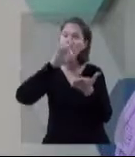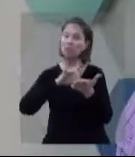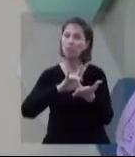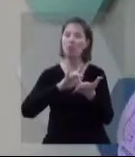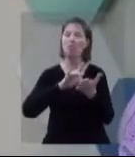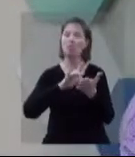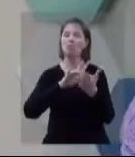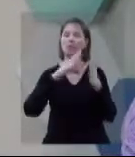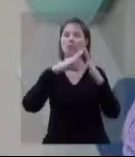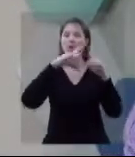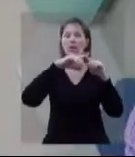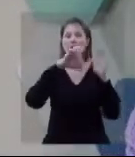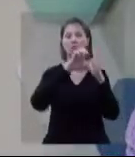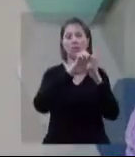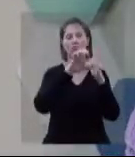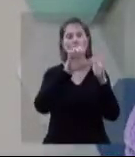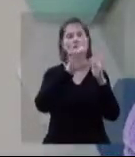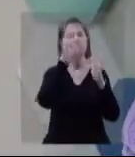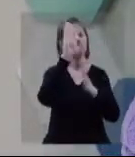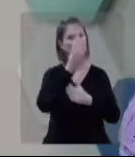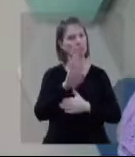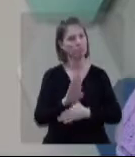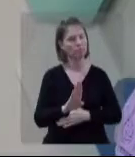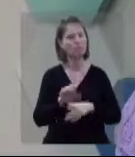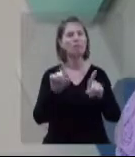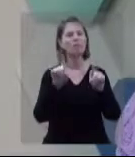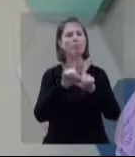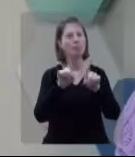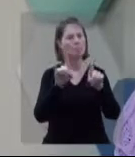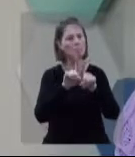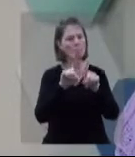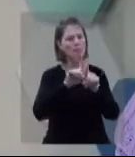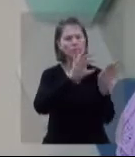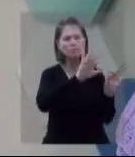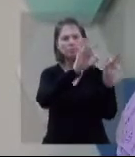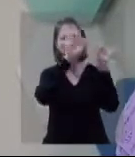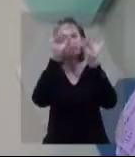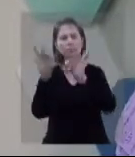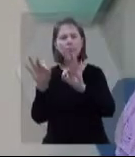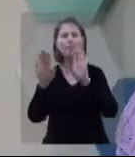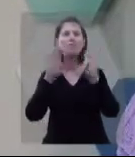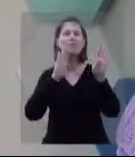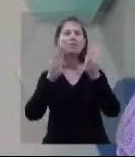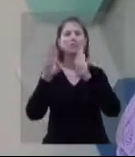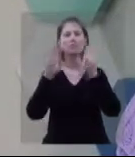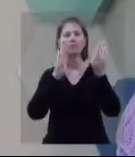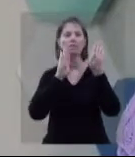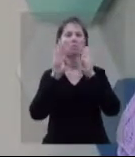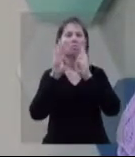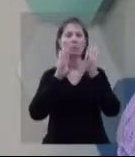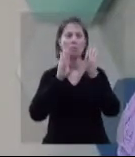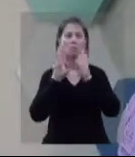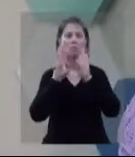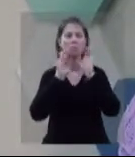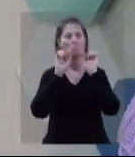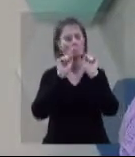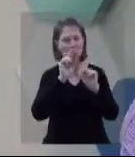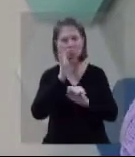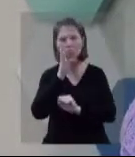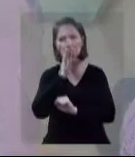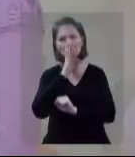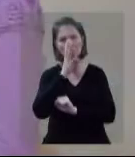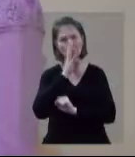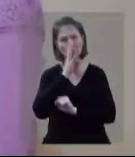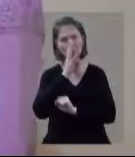Luterana do Brasil e também com conteúdo audiovisual multimídia à sua disposição em facebook.com.br, Rádio